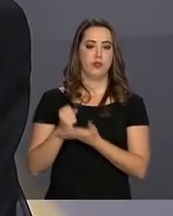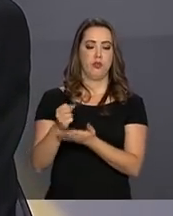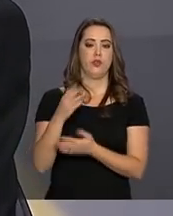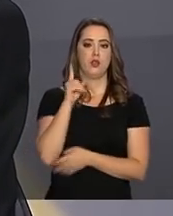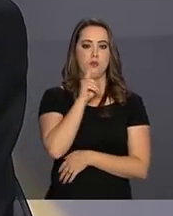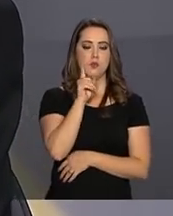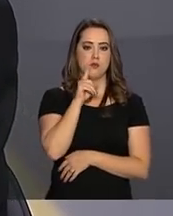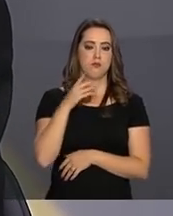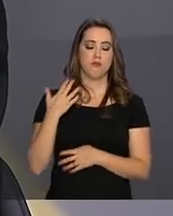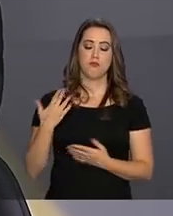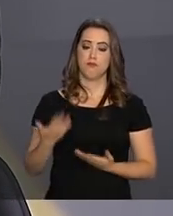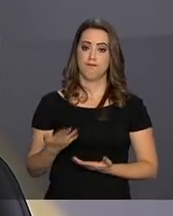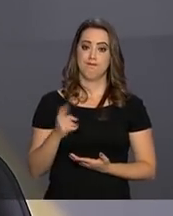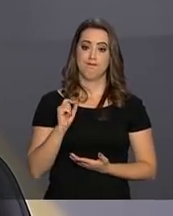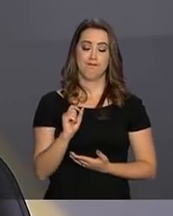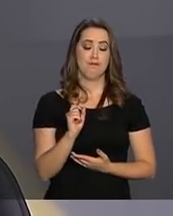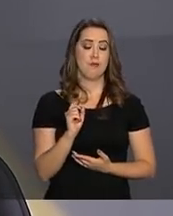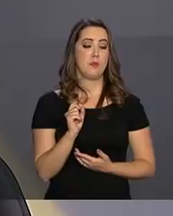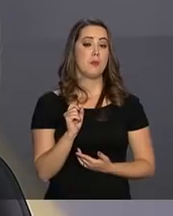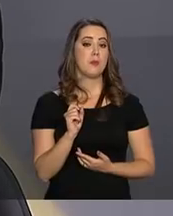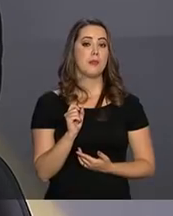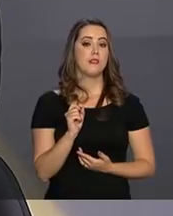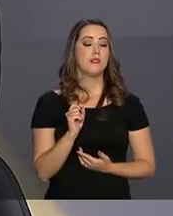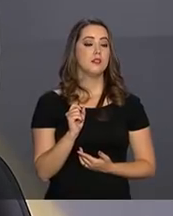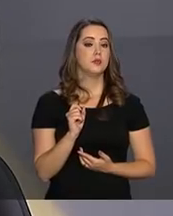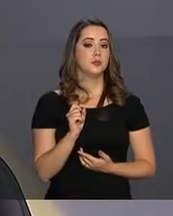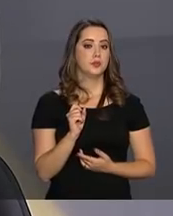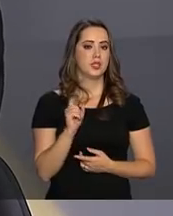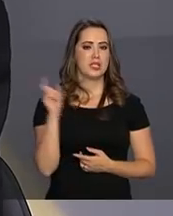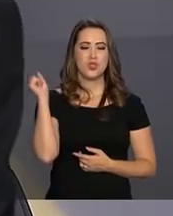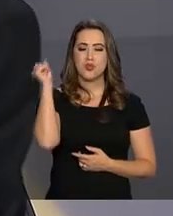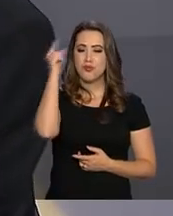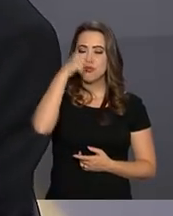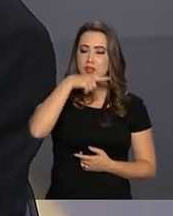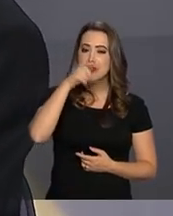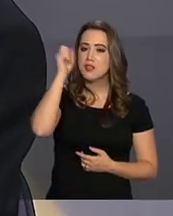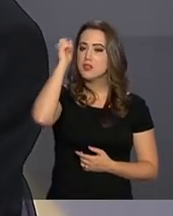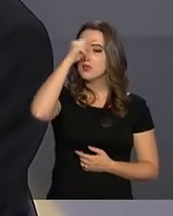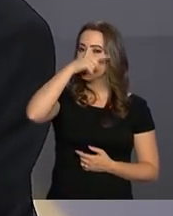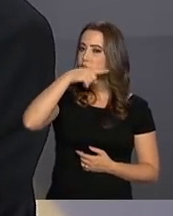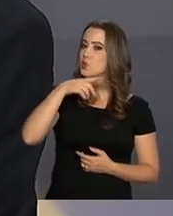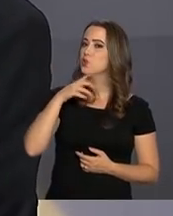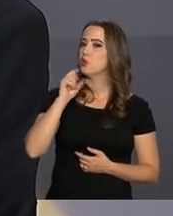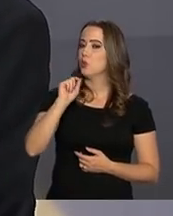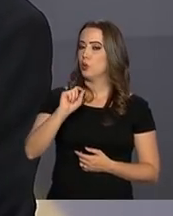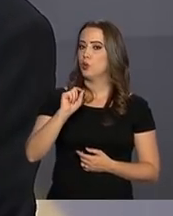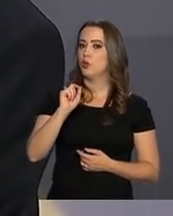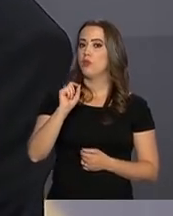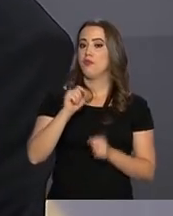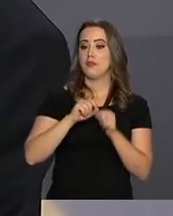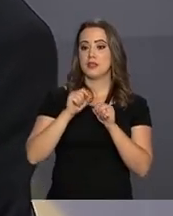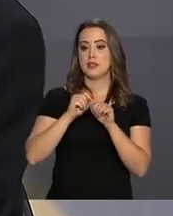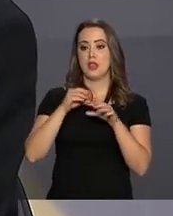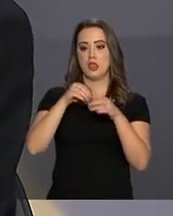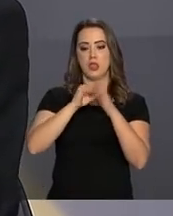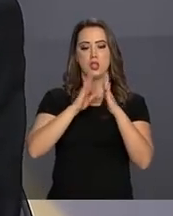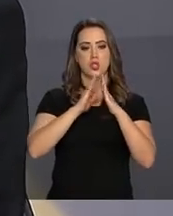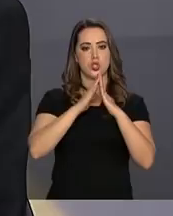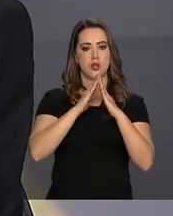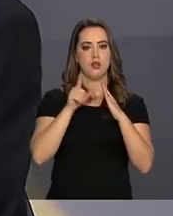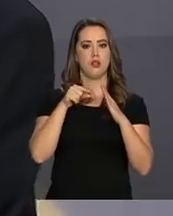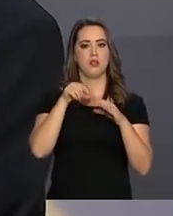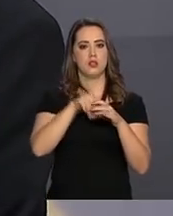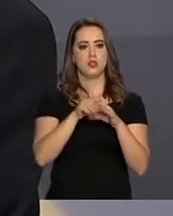americano. E que era difícil a produção doméstica americana